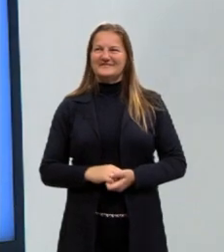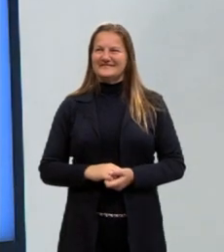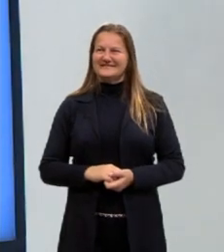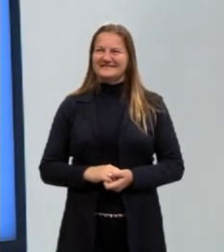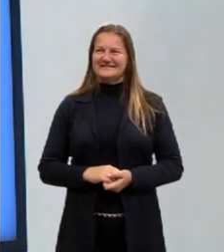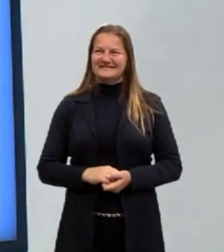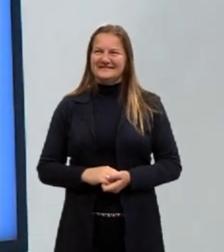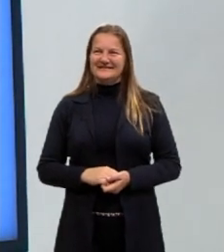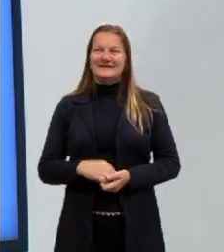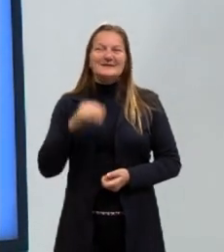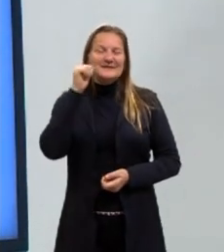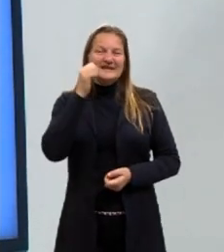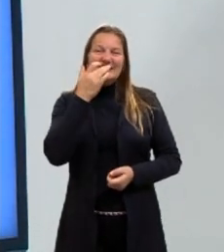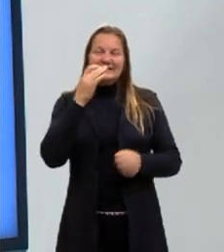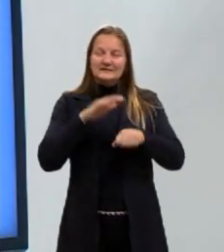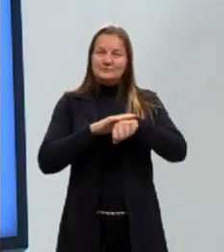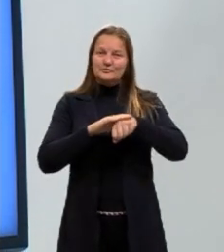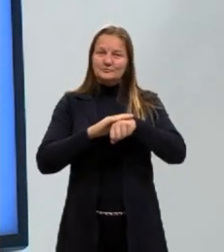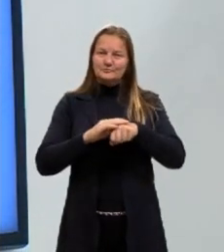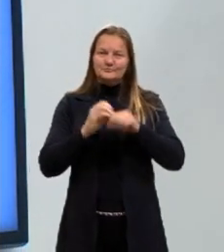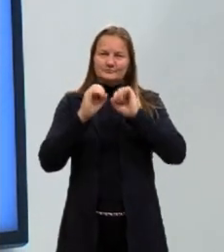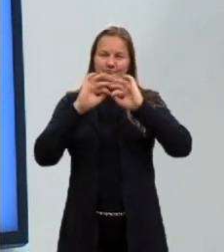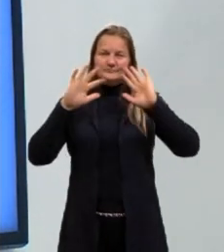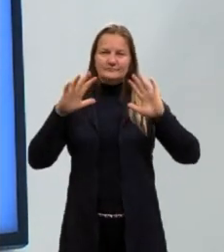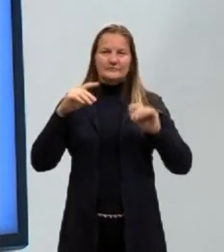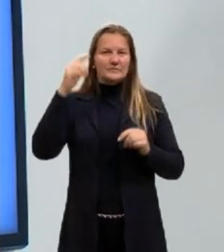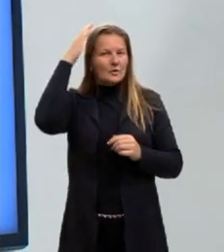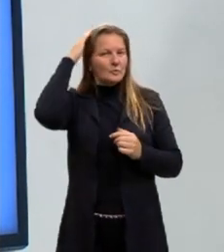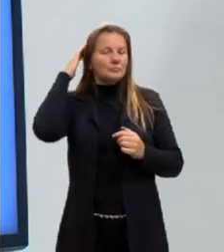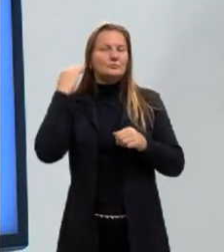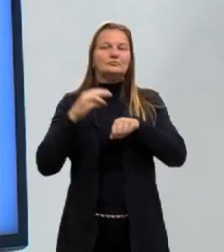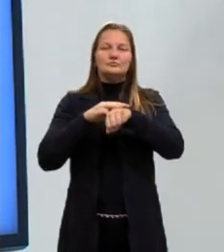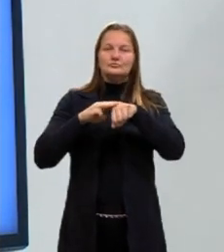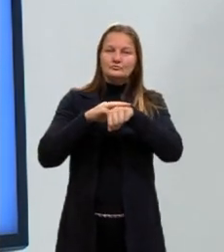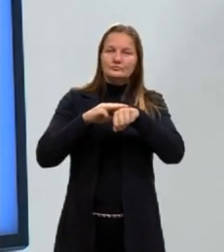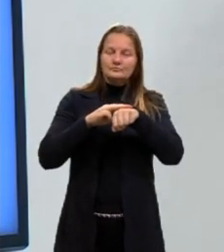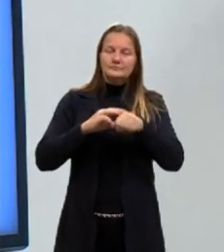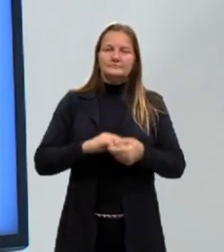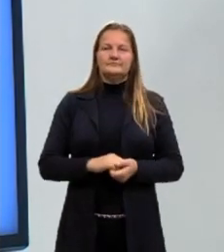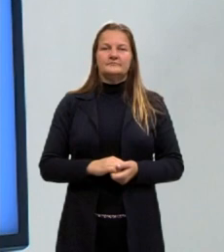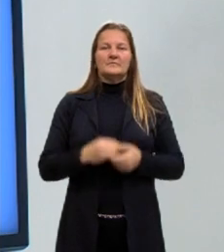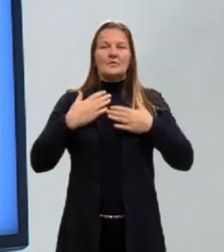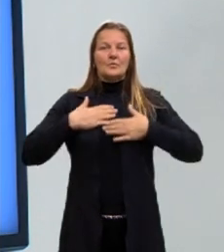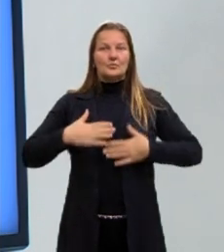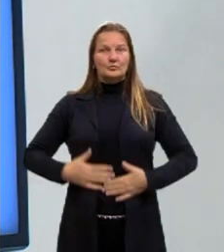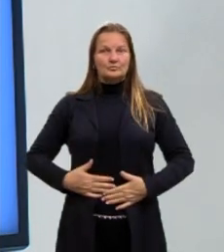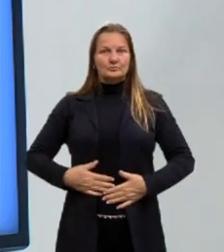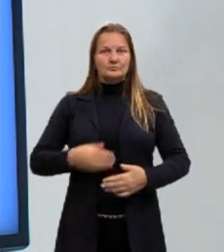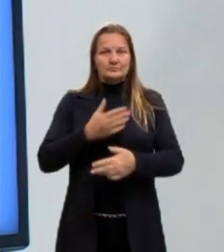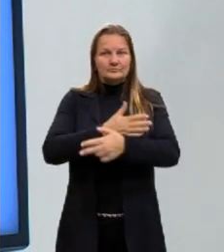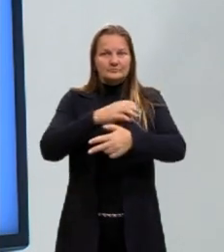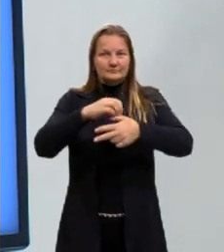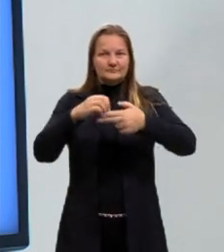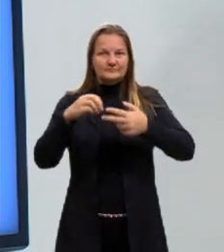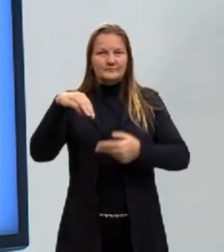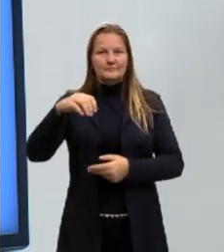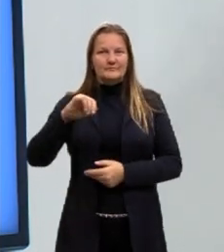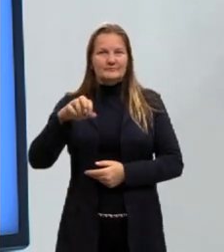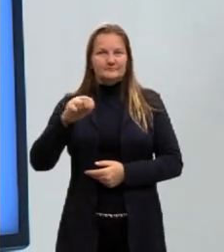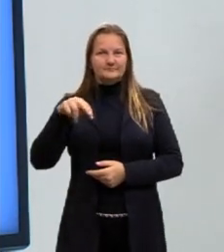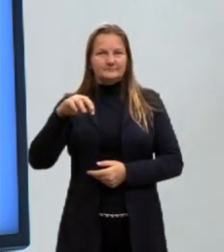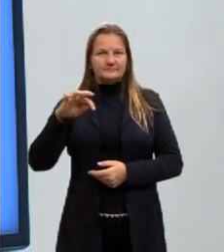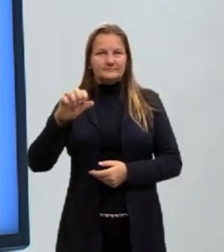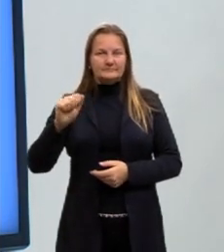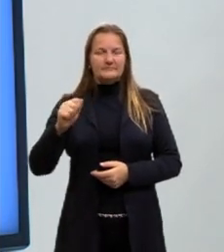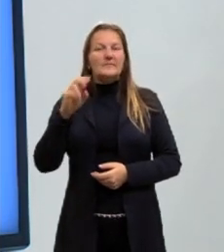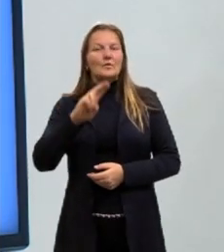Eu sou uma mulher branca, de pele clara, cabelos e olhos castanhos. Estou vestindo a camiseta do Pré-ENEM na cor magenta e